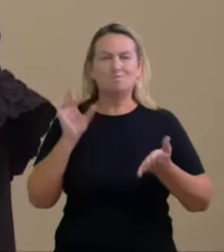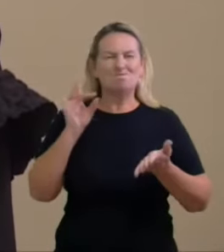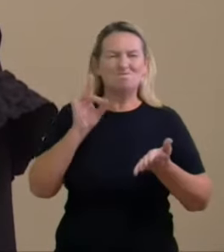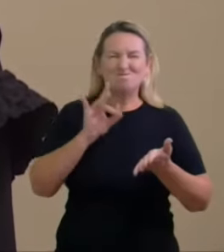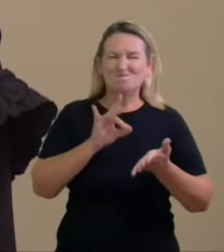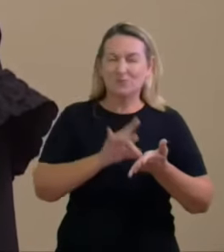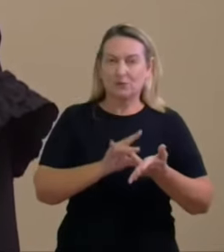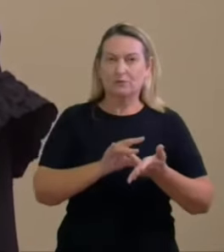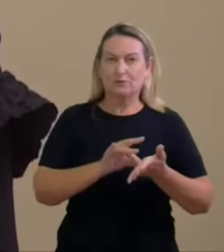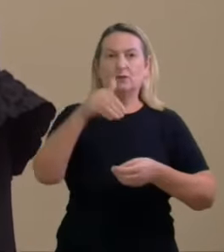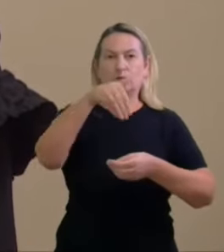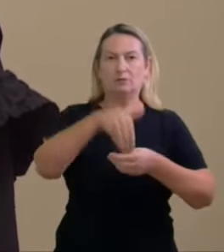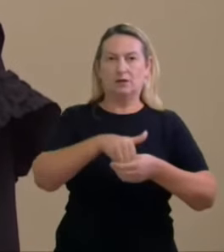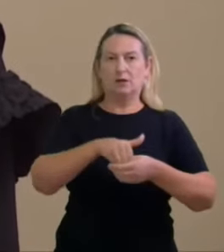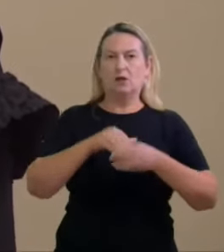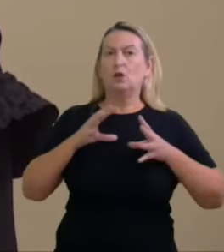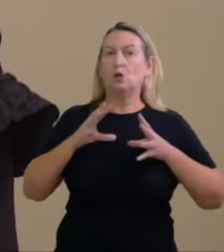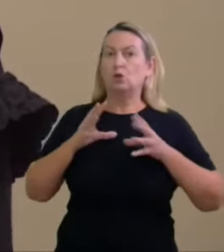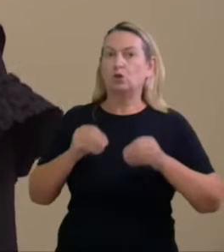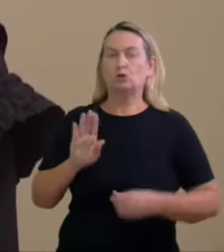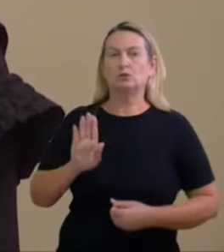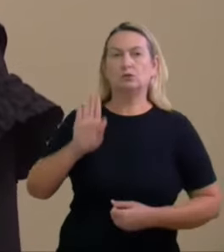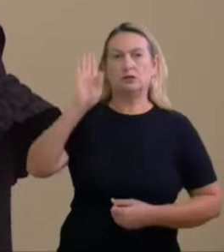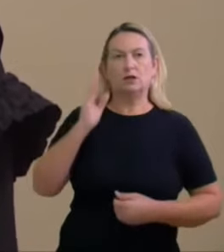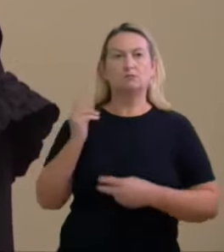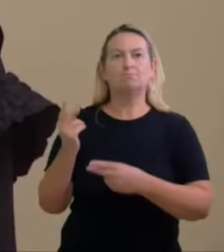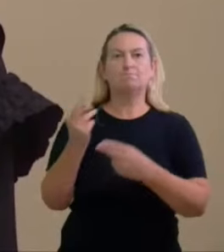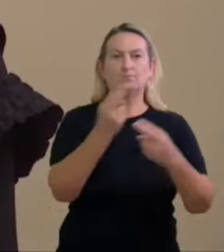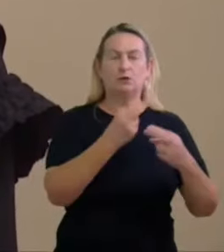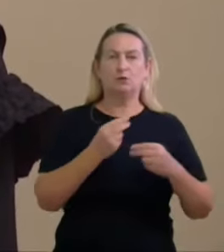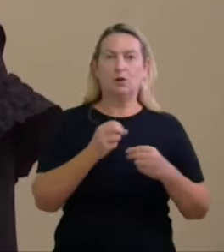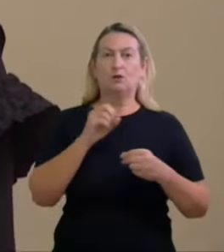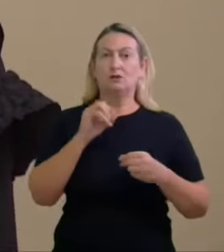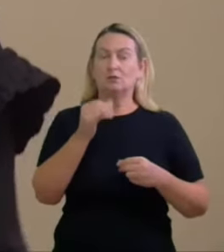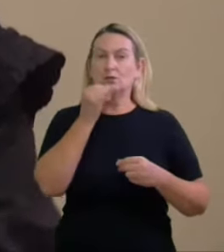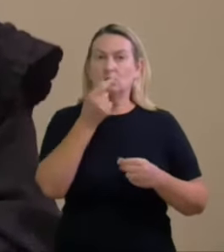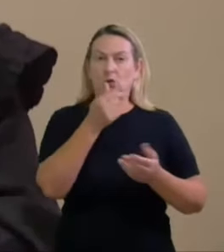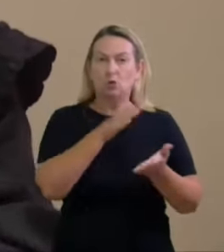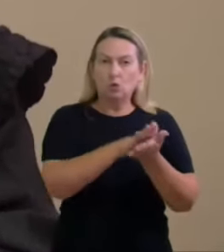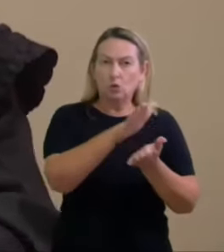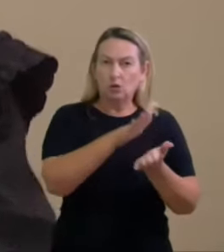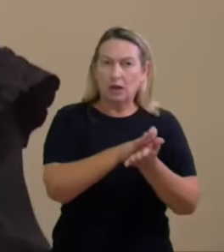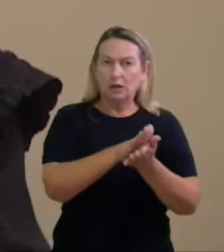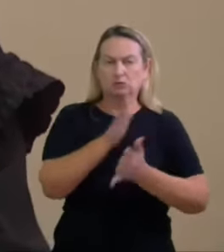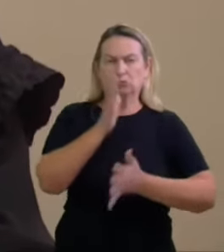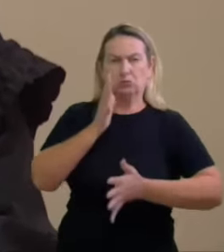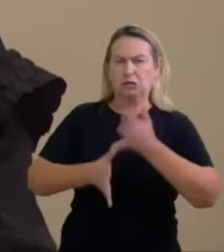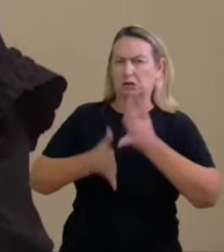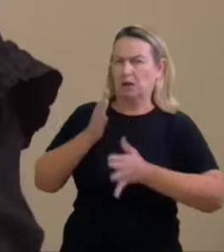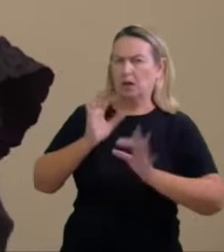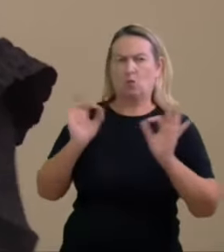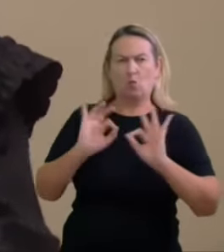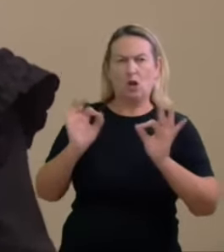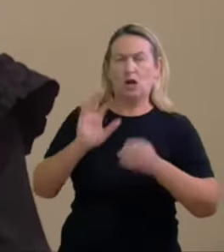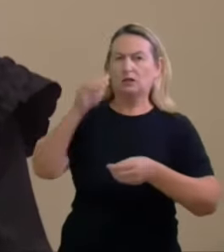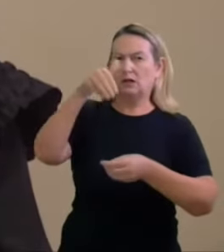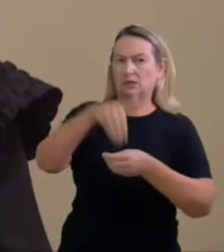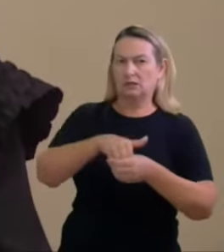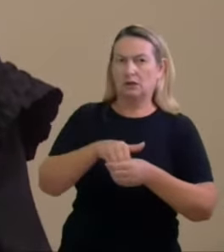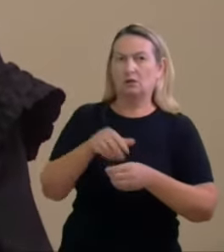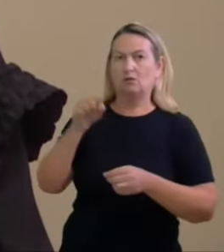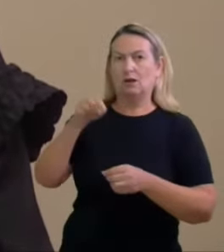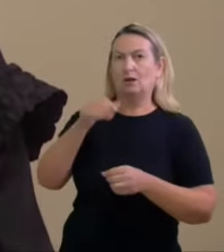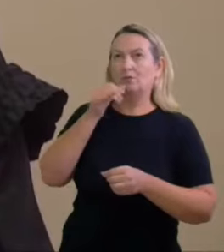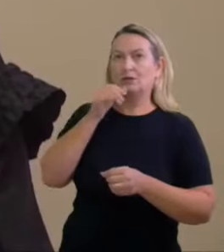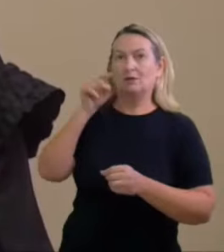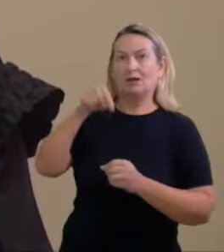entre os candidatos então se um gasto ele não afeta essa legitimidade do pleito nem a isonomia aqui no Paraná eu entendo que não pode ser considerado